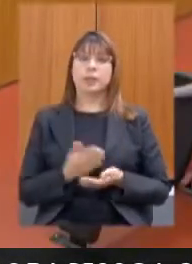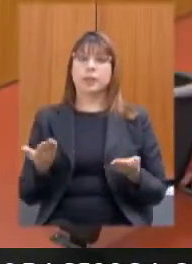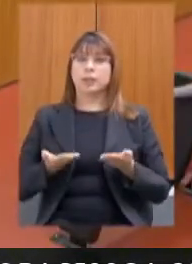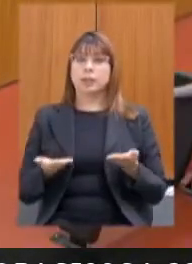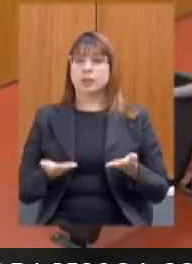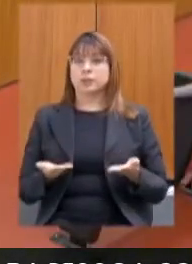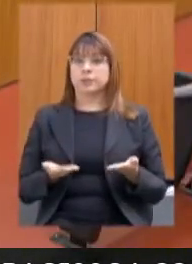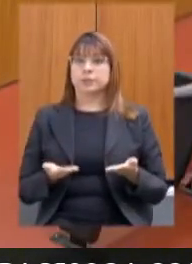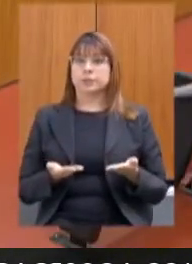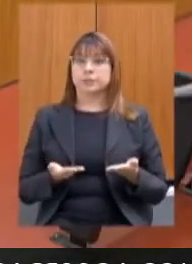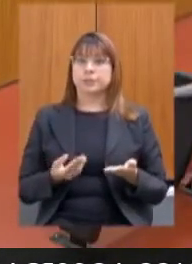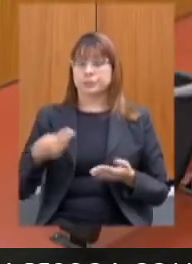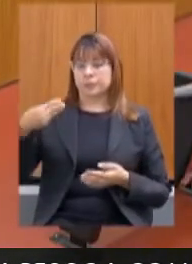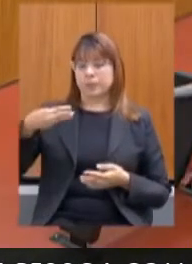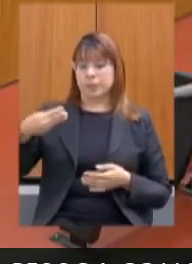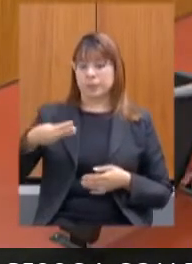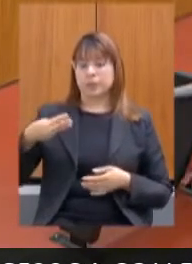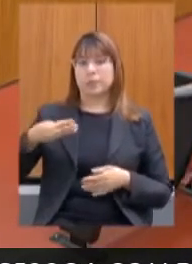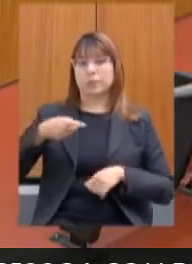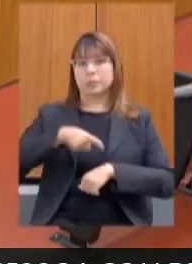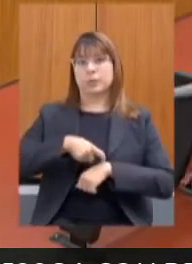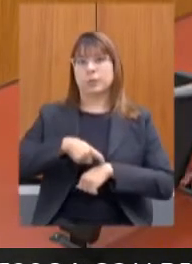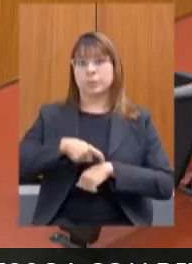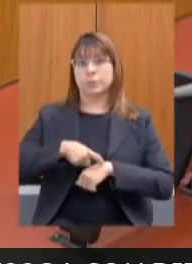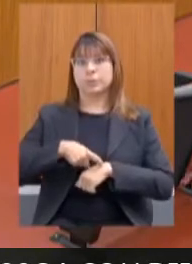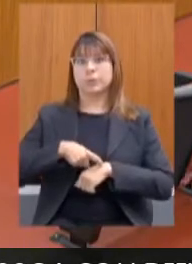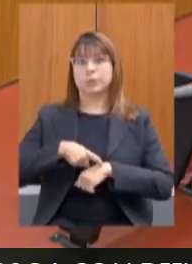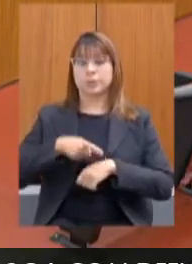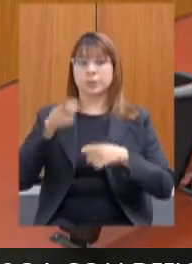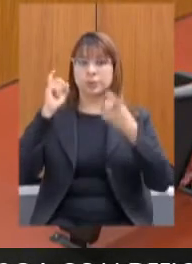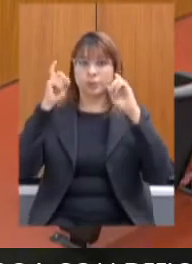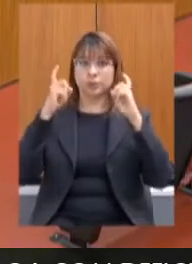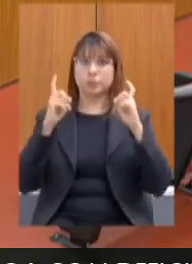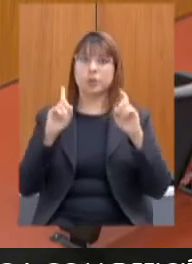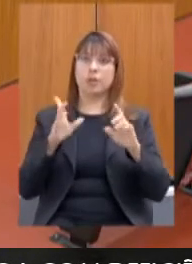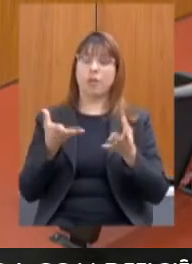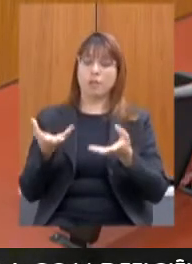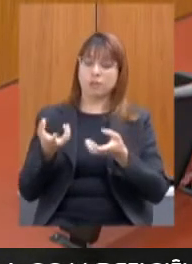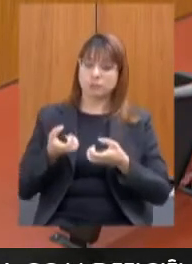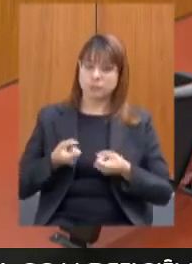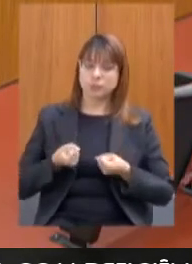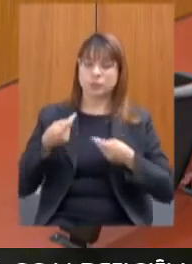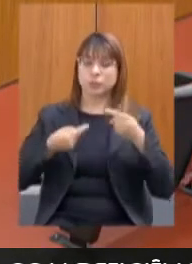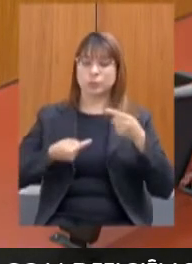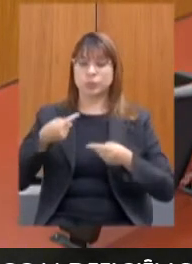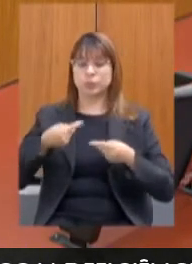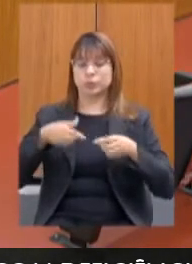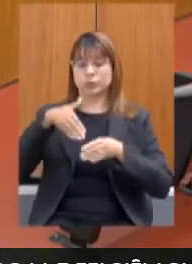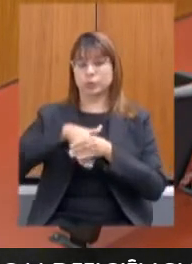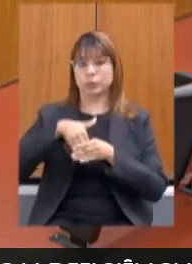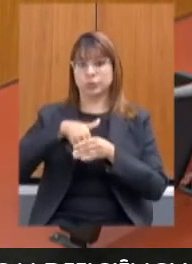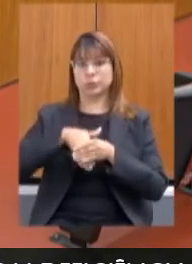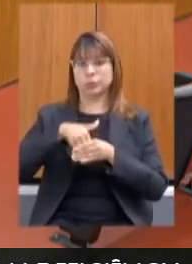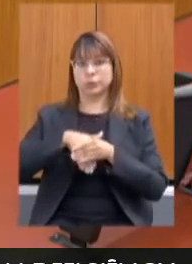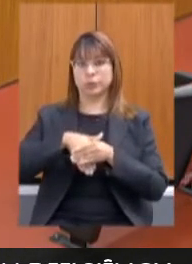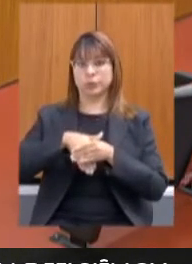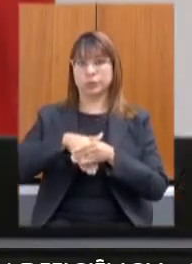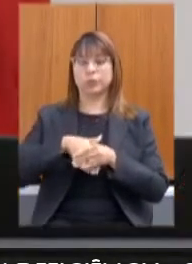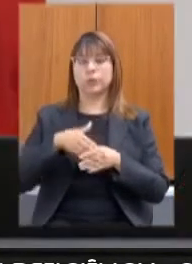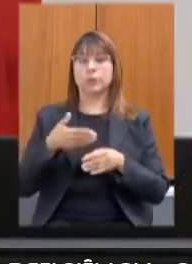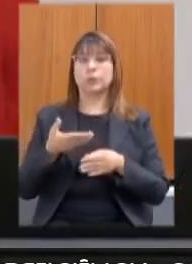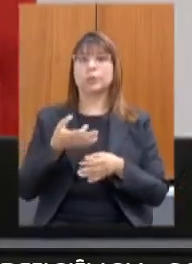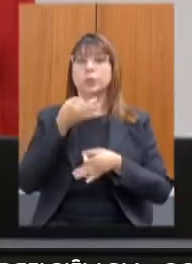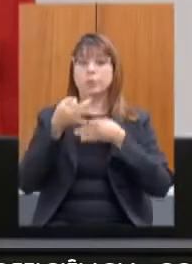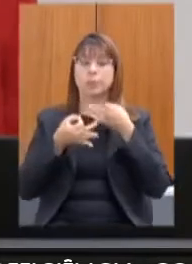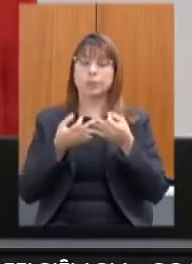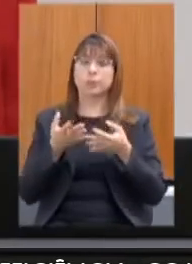vamos passar então para a terceira fase da ordem do dia que compreende o recebimento a discussão e a votação de proposição da comissão